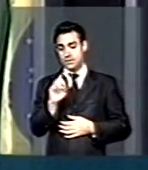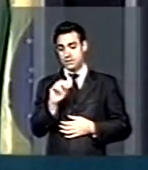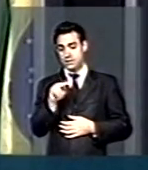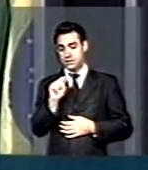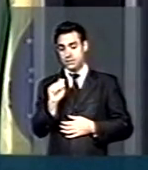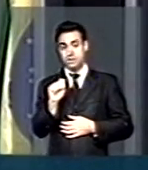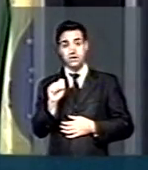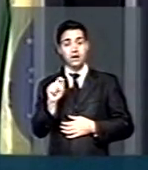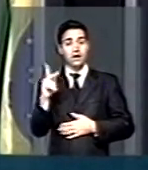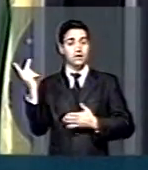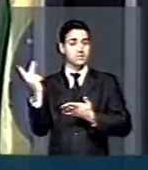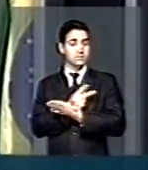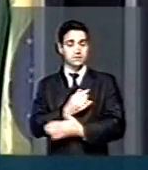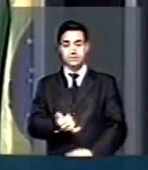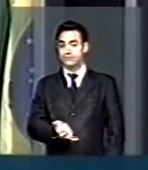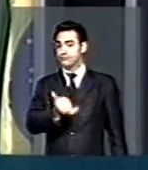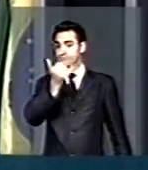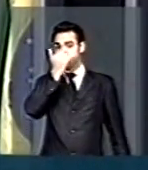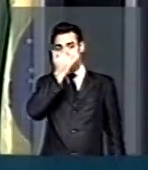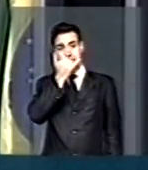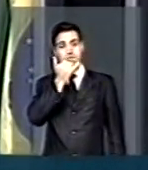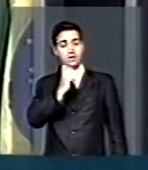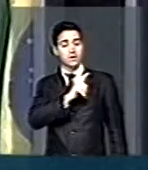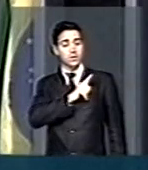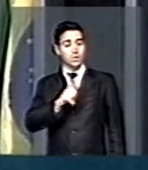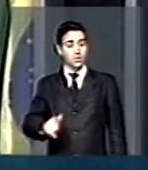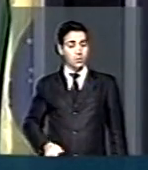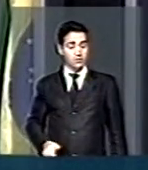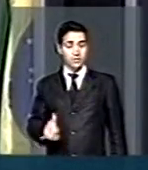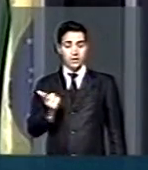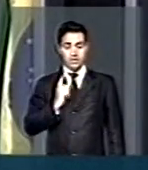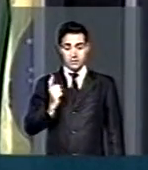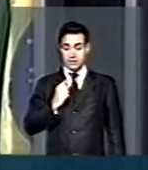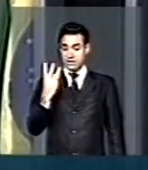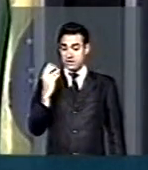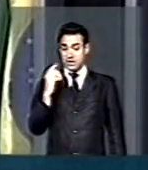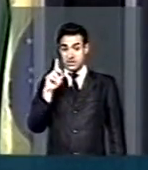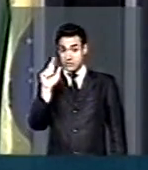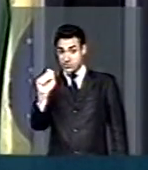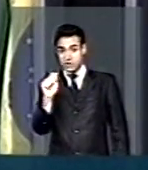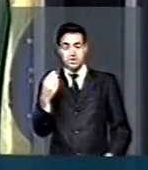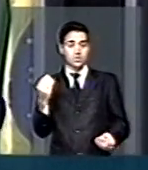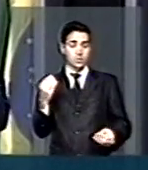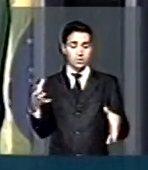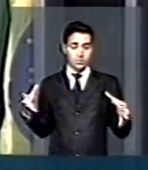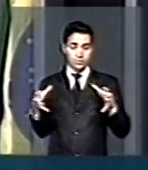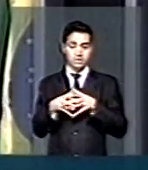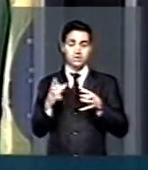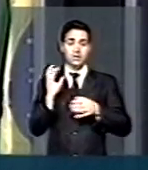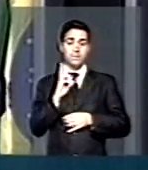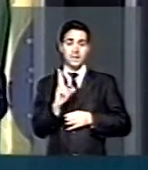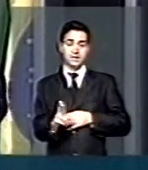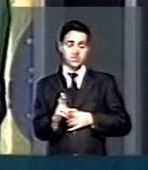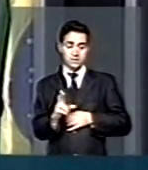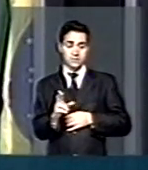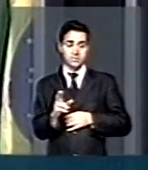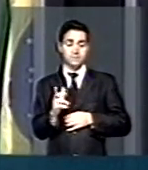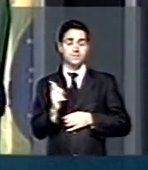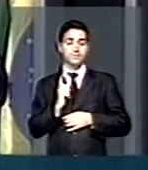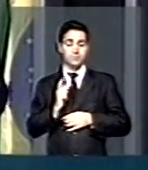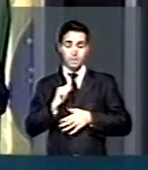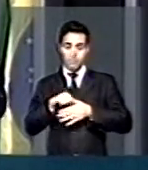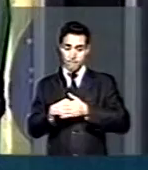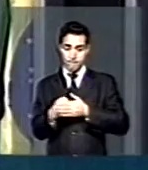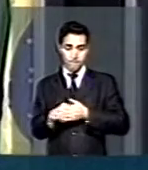um desastre. Governo, há 30 dias, através da sua bancada e de seus representantes, bloqueando,